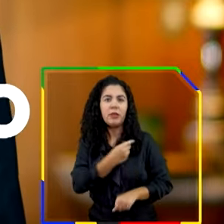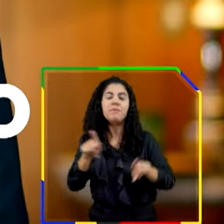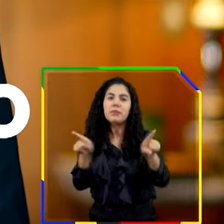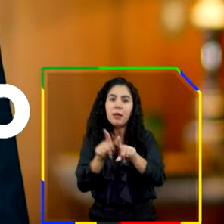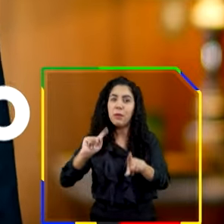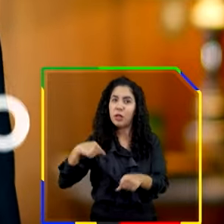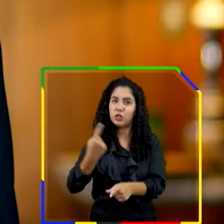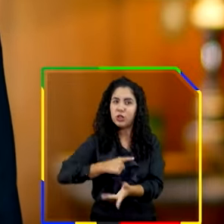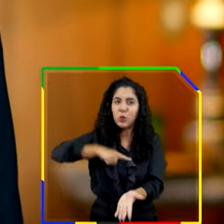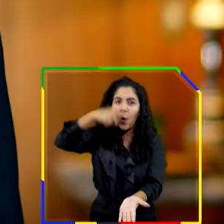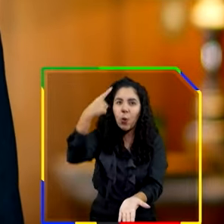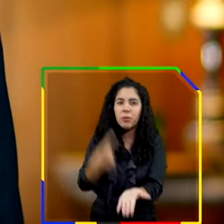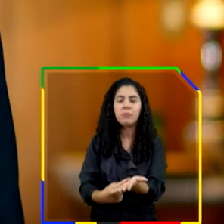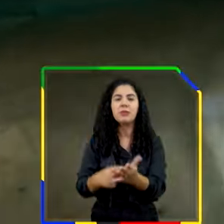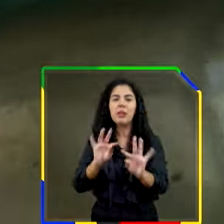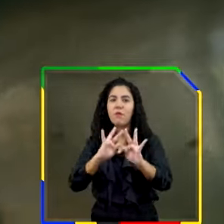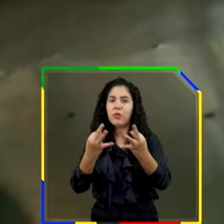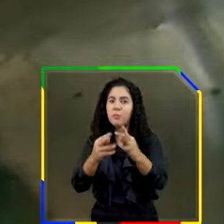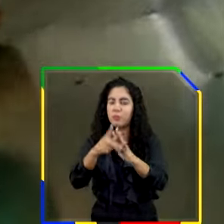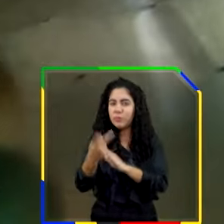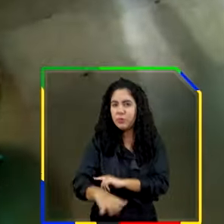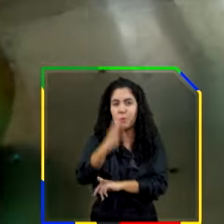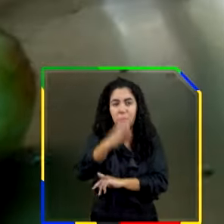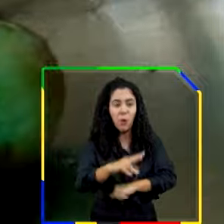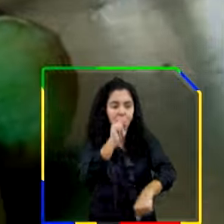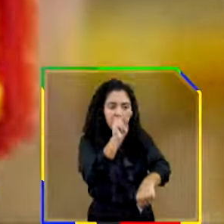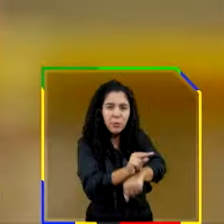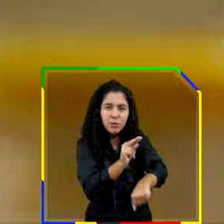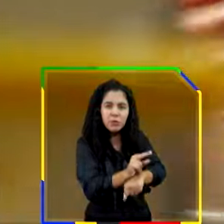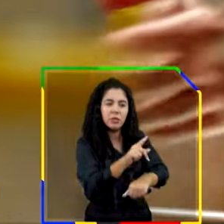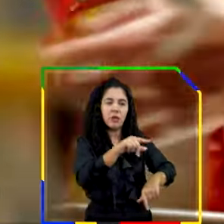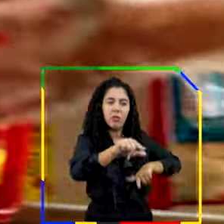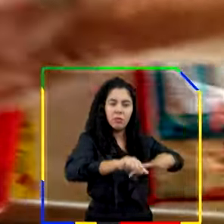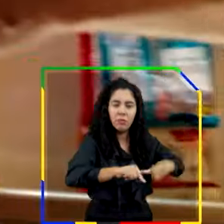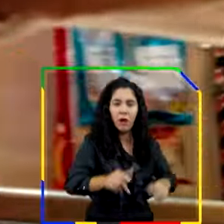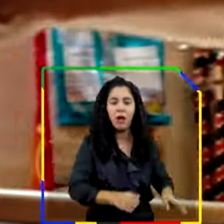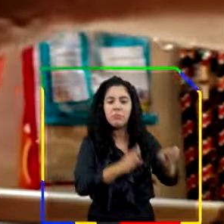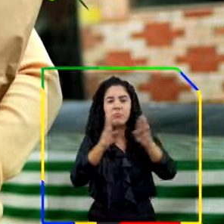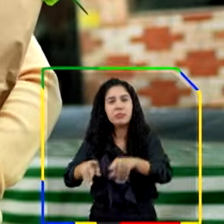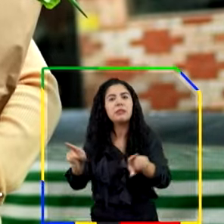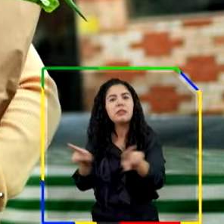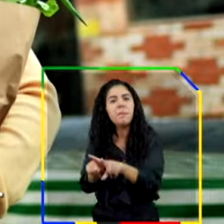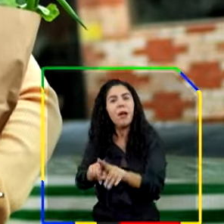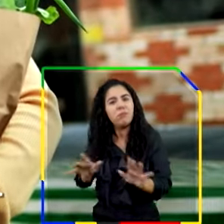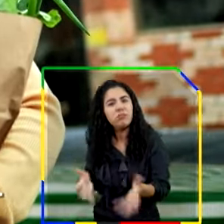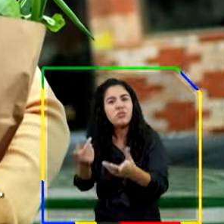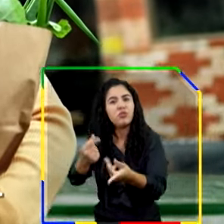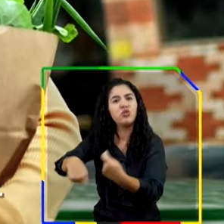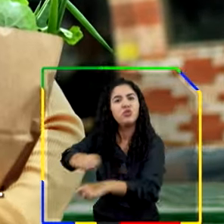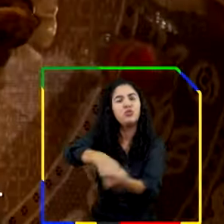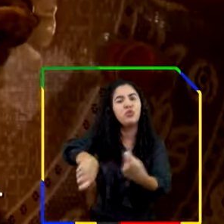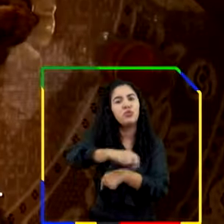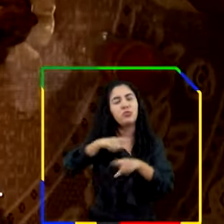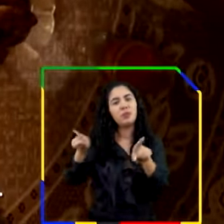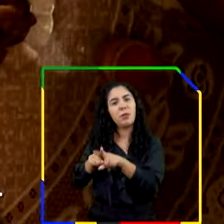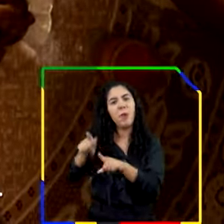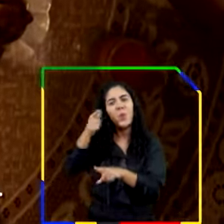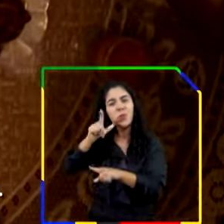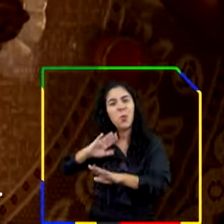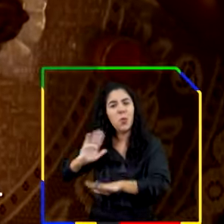nosso compromisso com as famílias brasileiras, proteger o emprego, aumentar o poder de compra e assegurar o crescimento